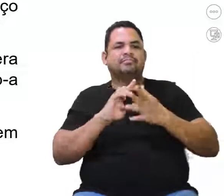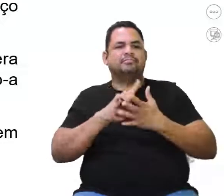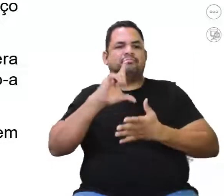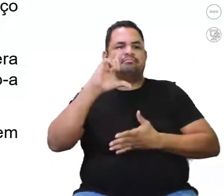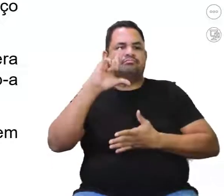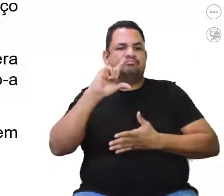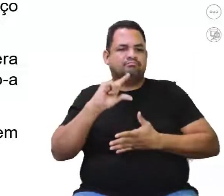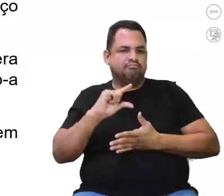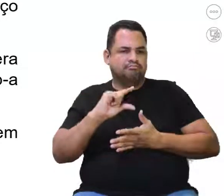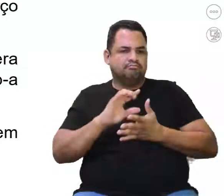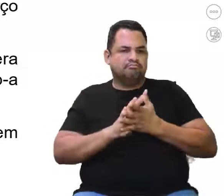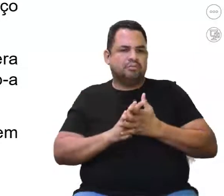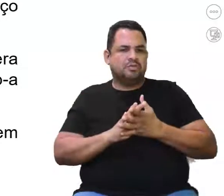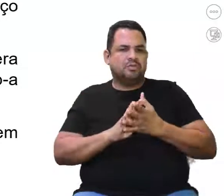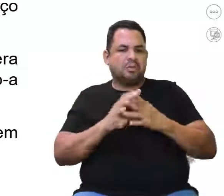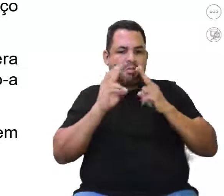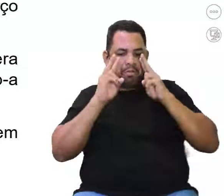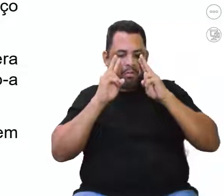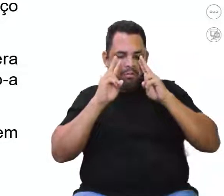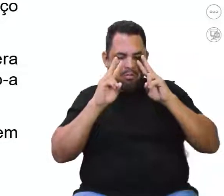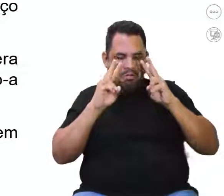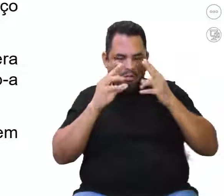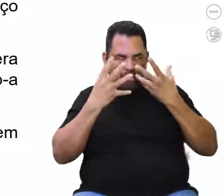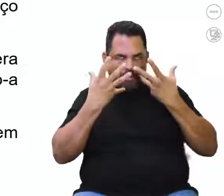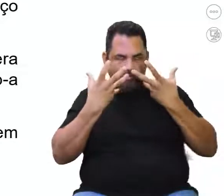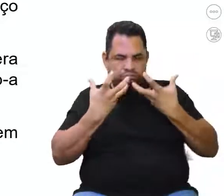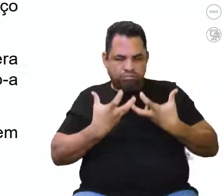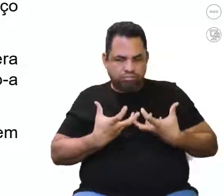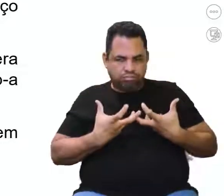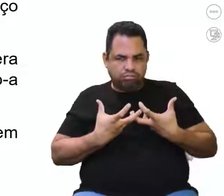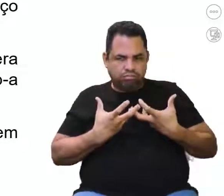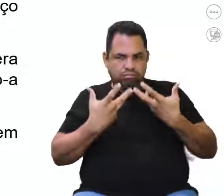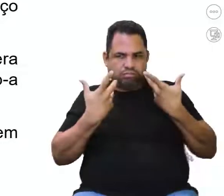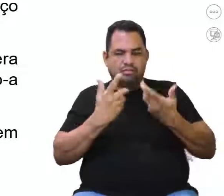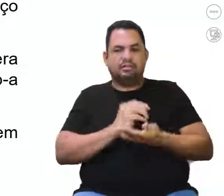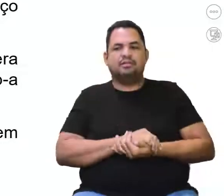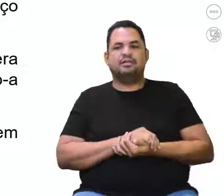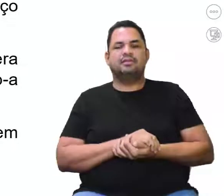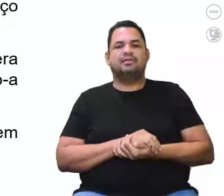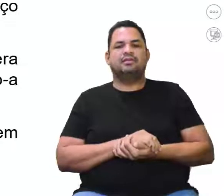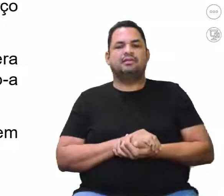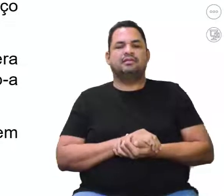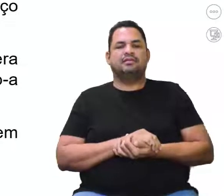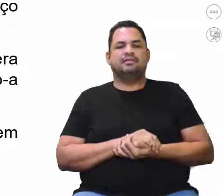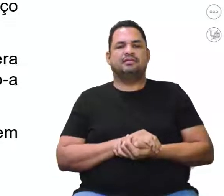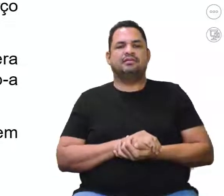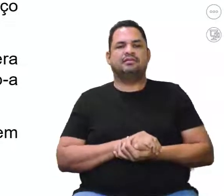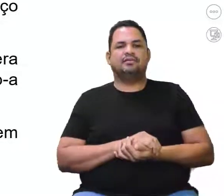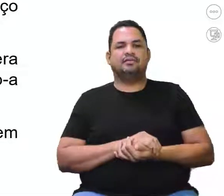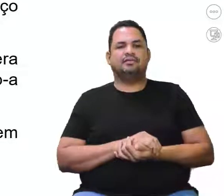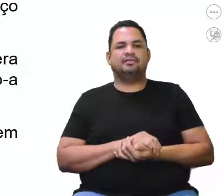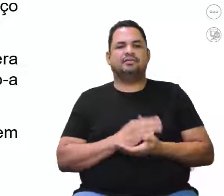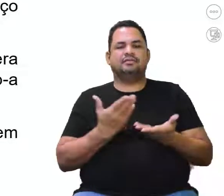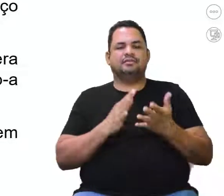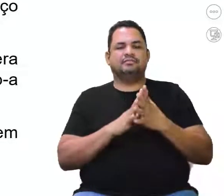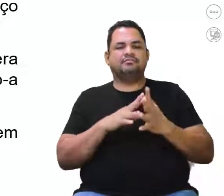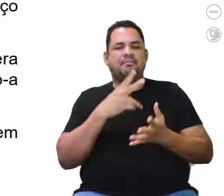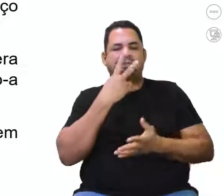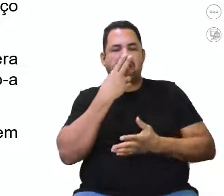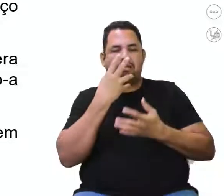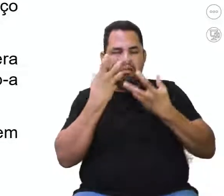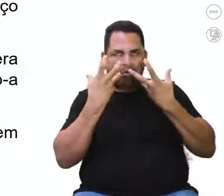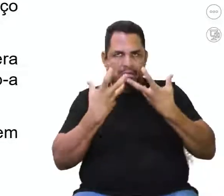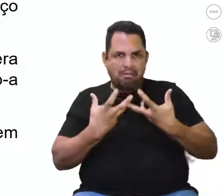diminuído problemas de visão cansada. Será que foi isso que ilustrou lá? A pessoa parecia